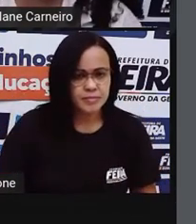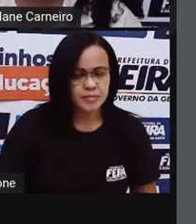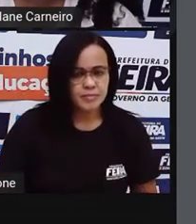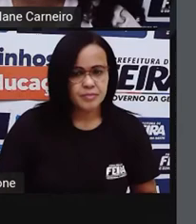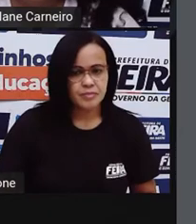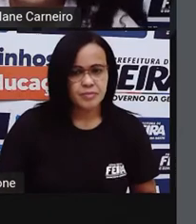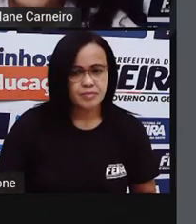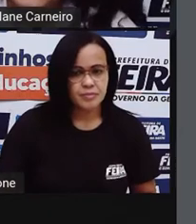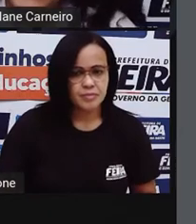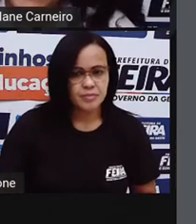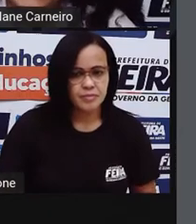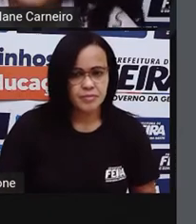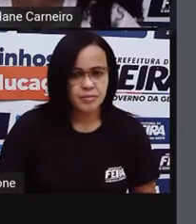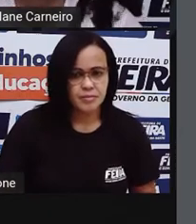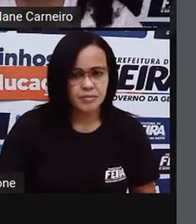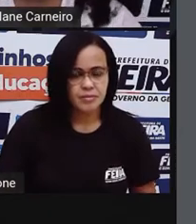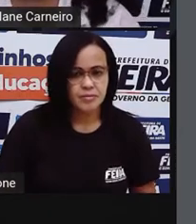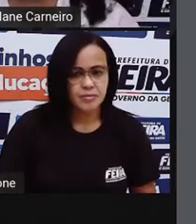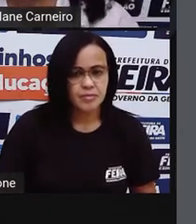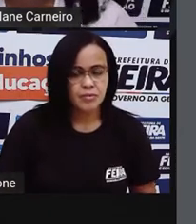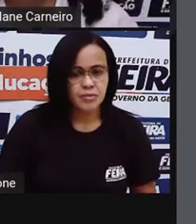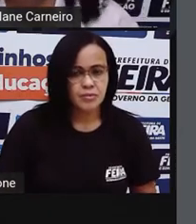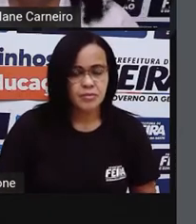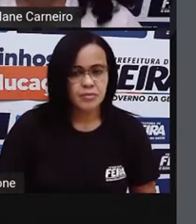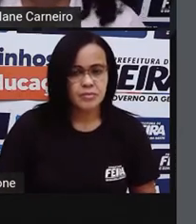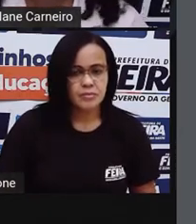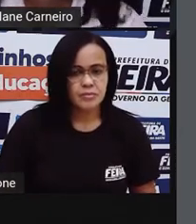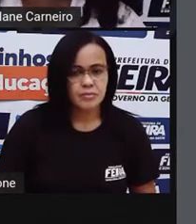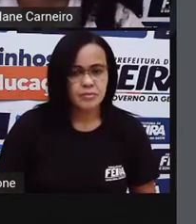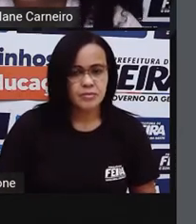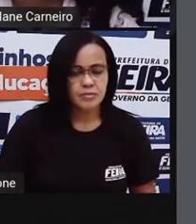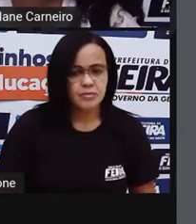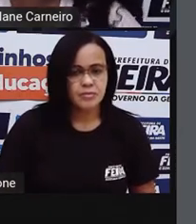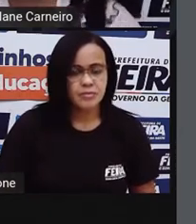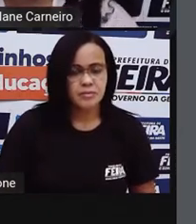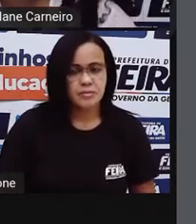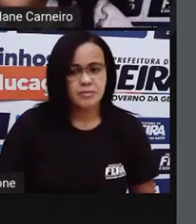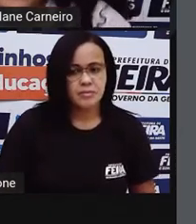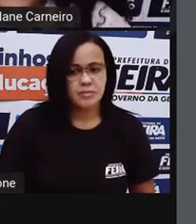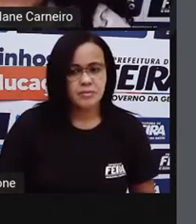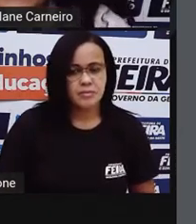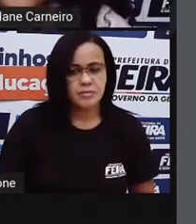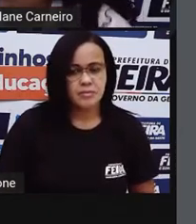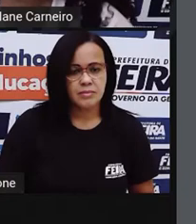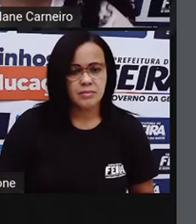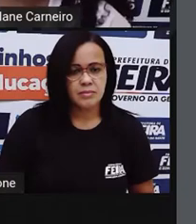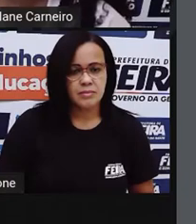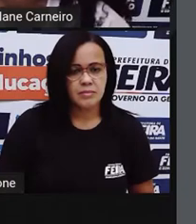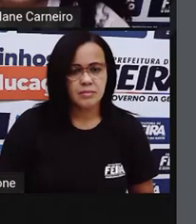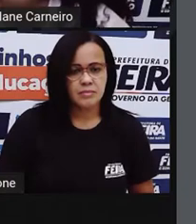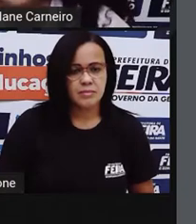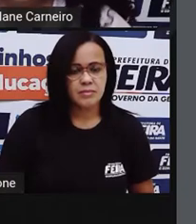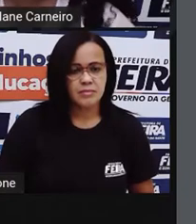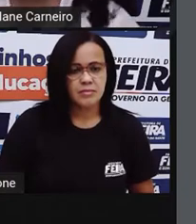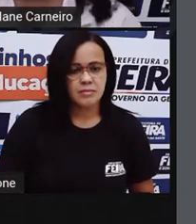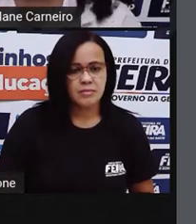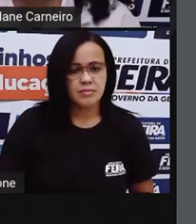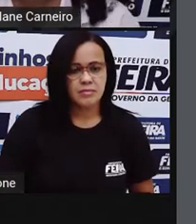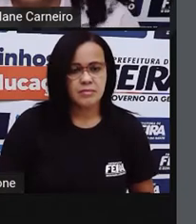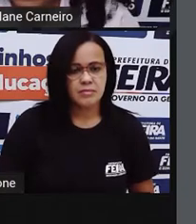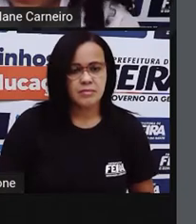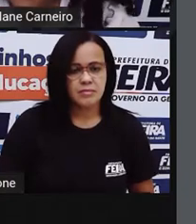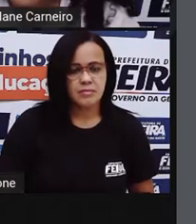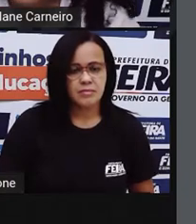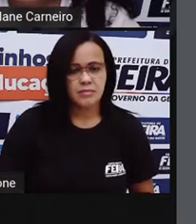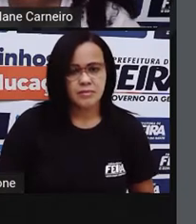Na nova biblioteca que ganhou tal sabedoria. Que melhor rei neste mundo, aposto que